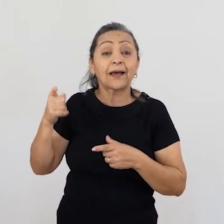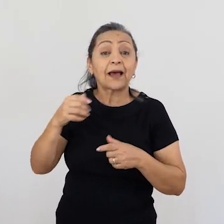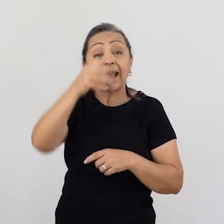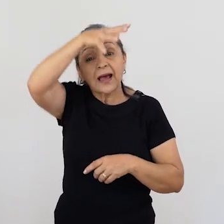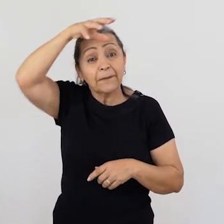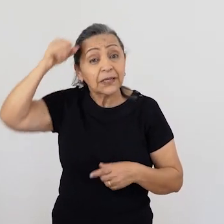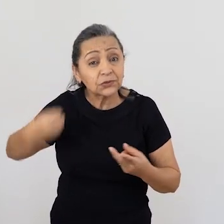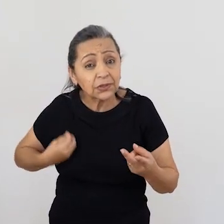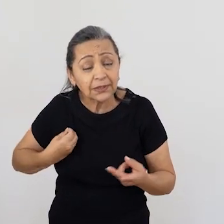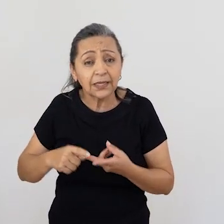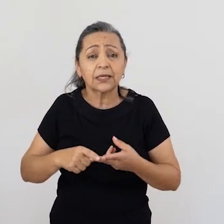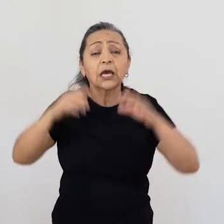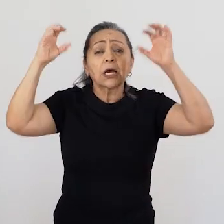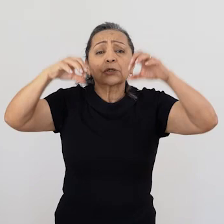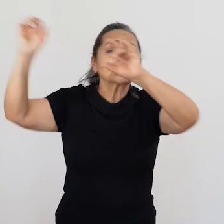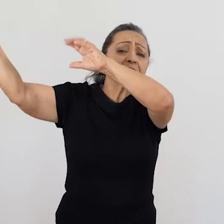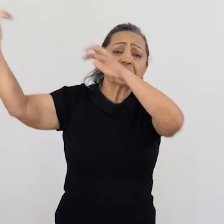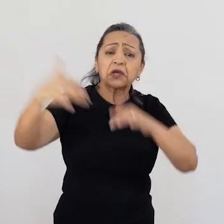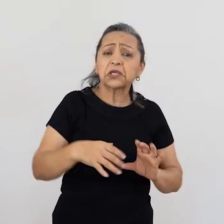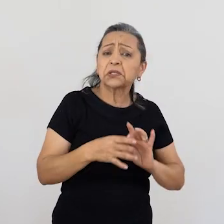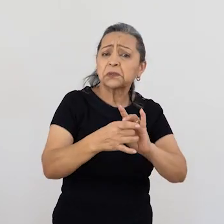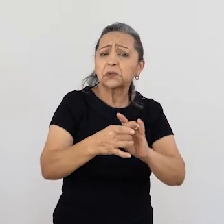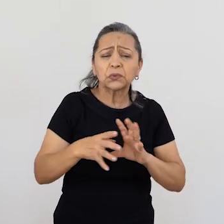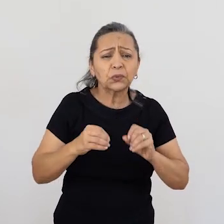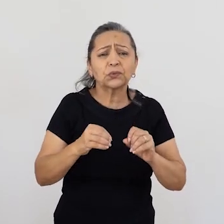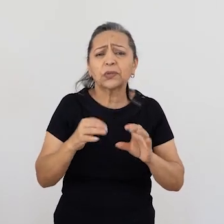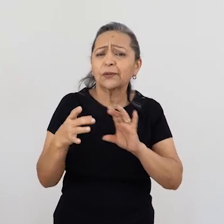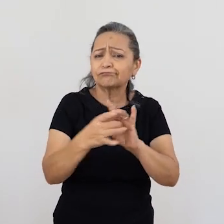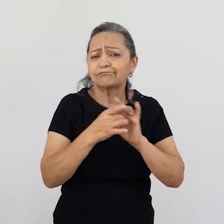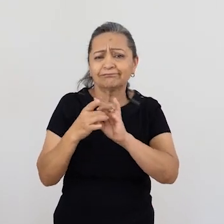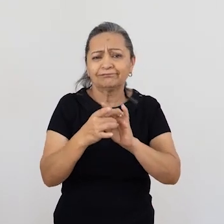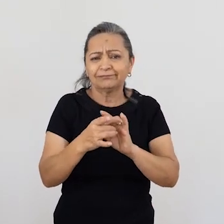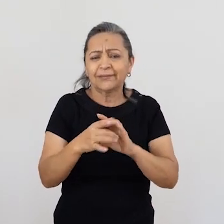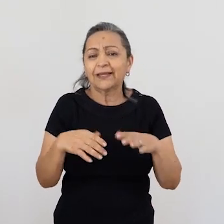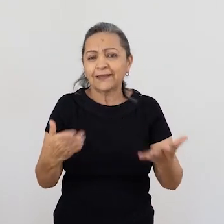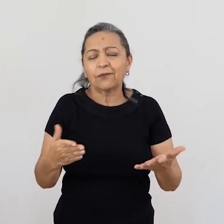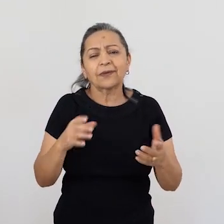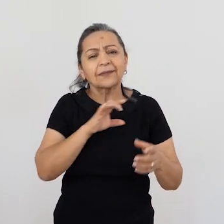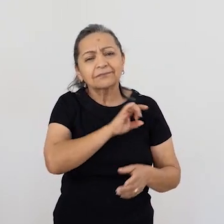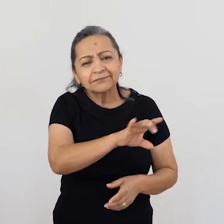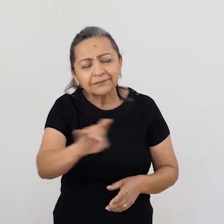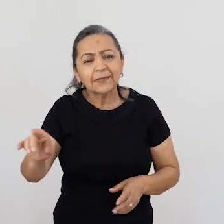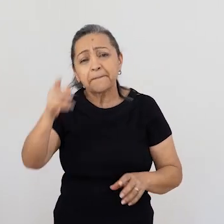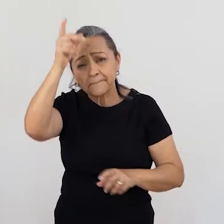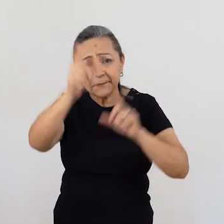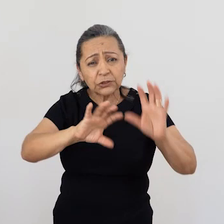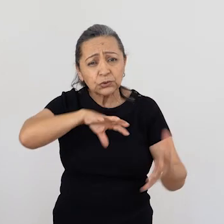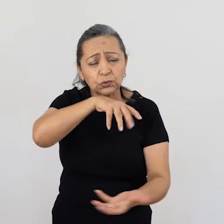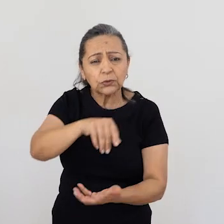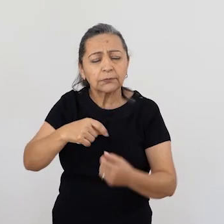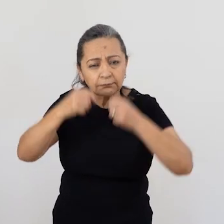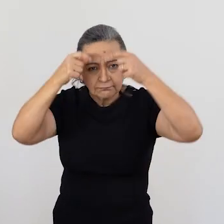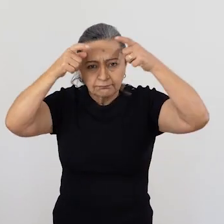montanhas, integra as florestas, o Pantanal. O Pantanal não está lá. A Amazônia não está lá. A chuva